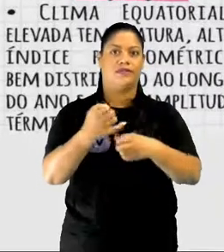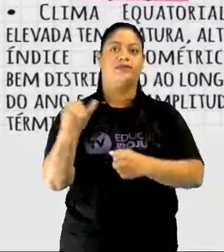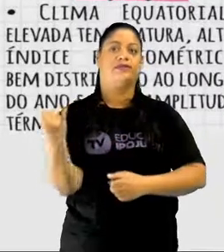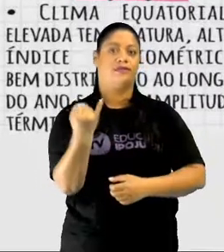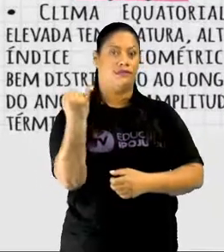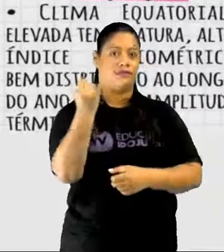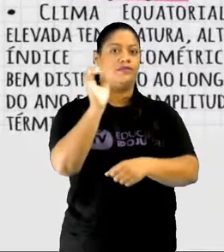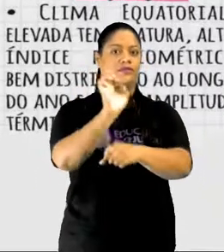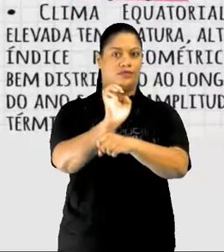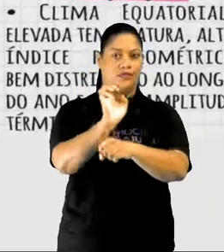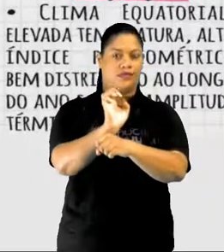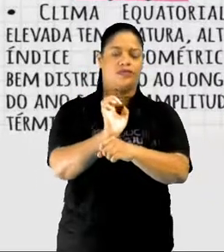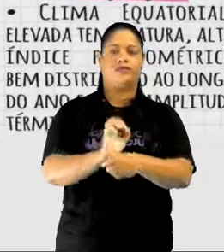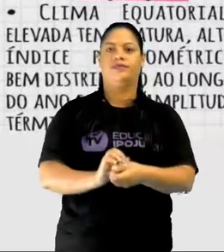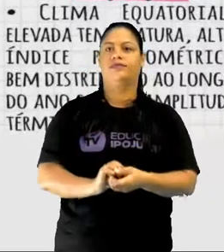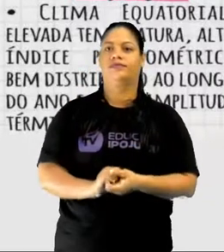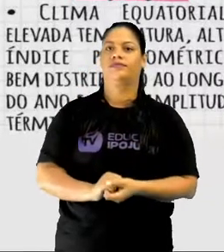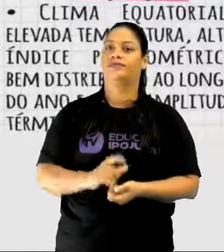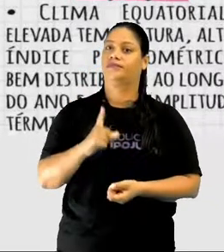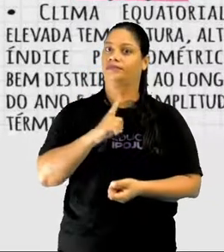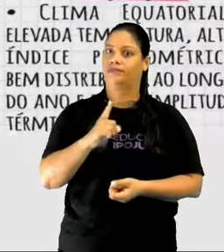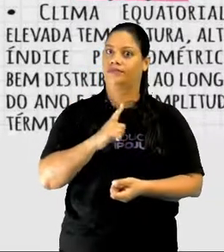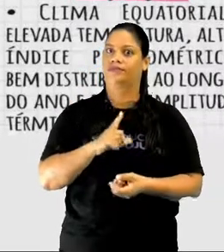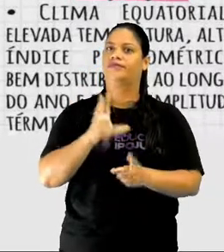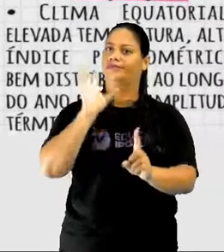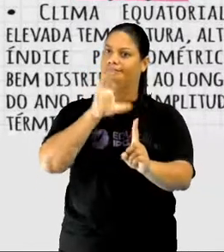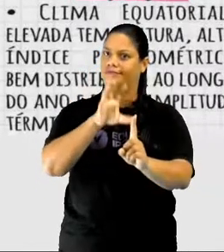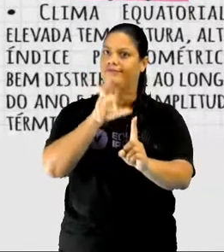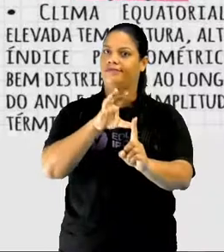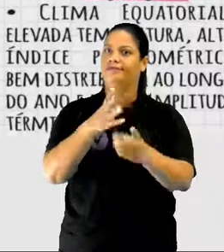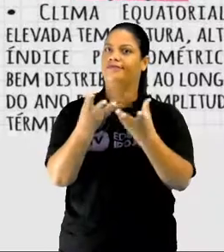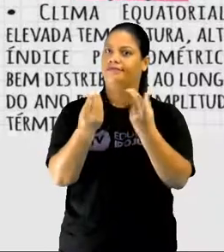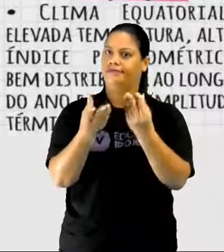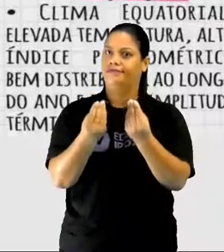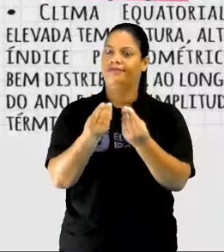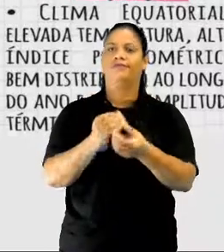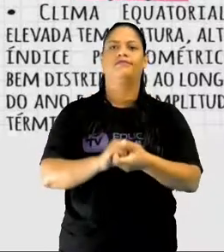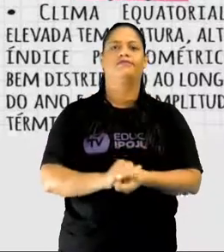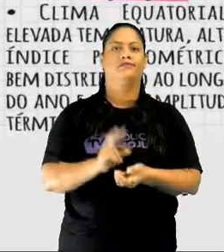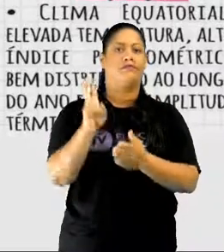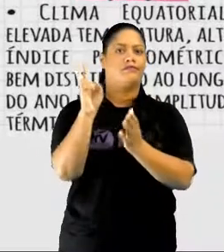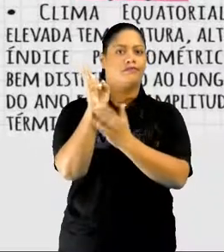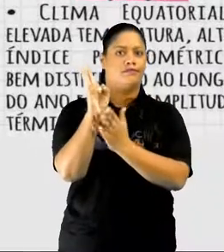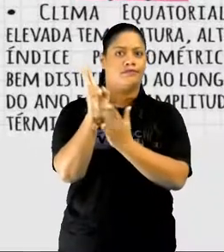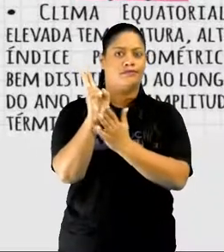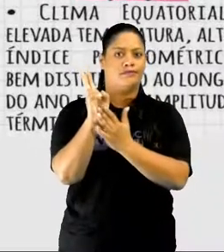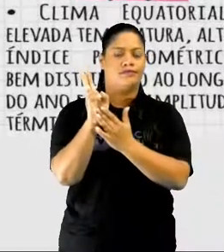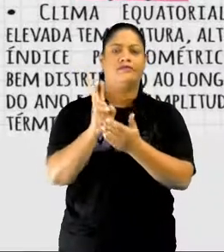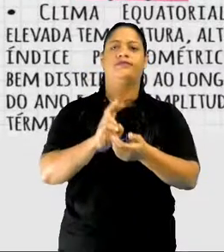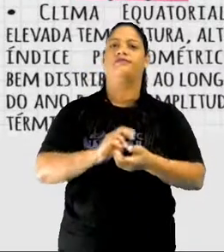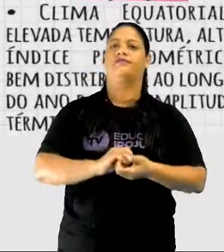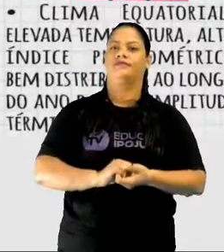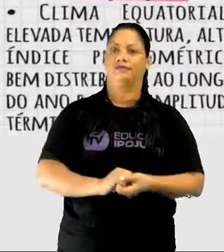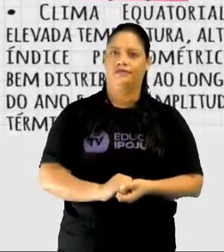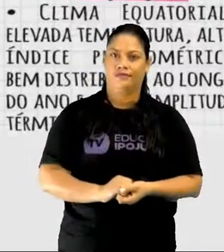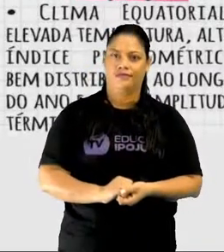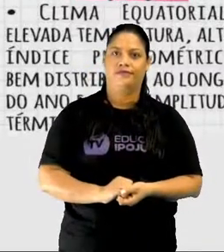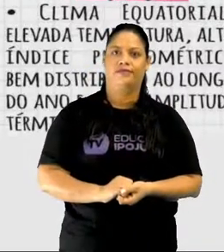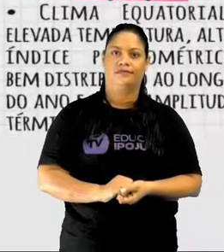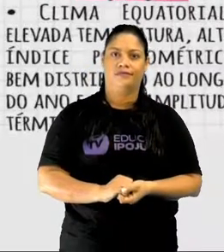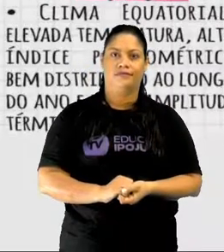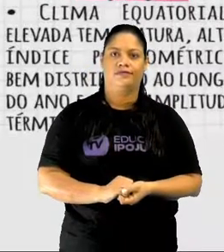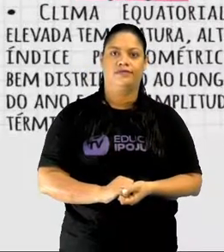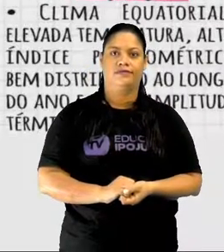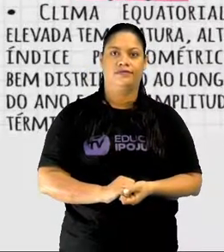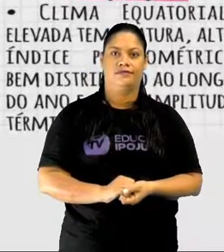Então, a gente tem aí uma influência muito grande dos indígenas. A gente tem uma influência muito grande dos